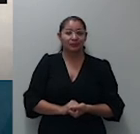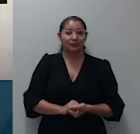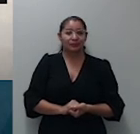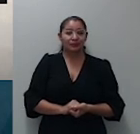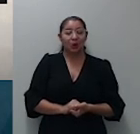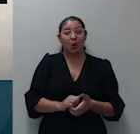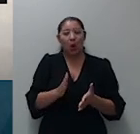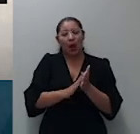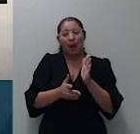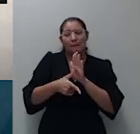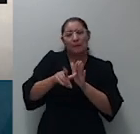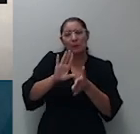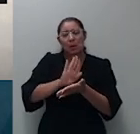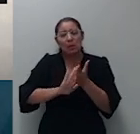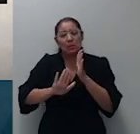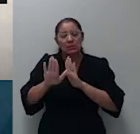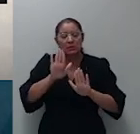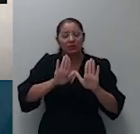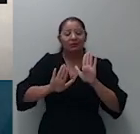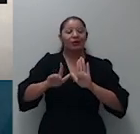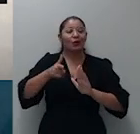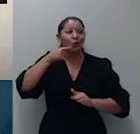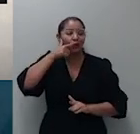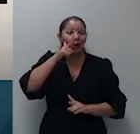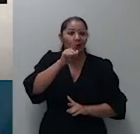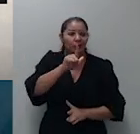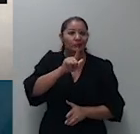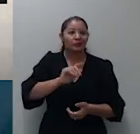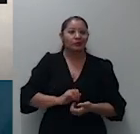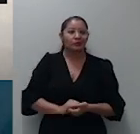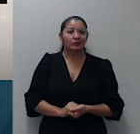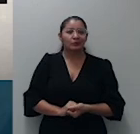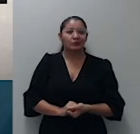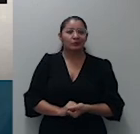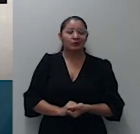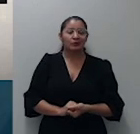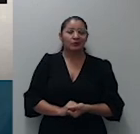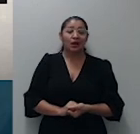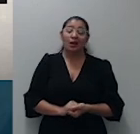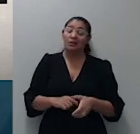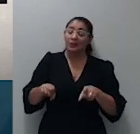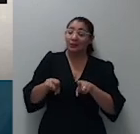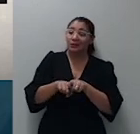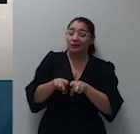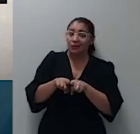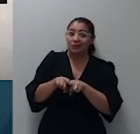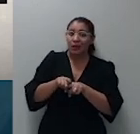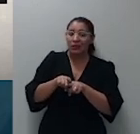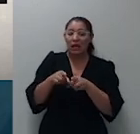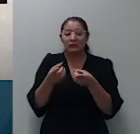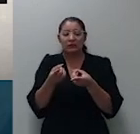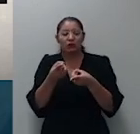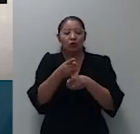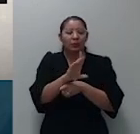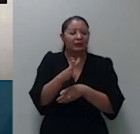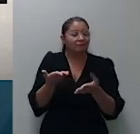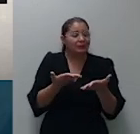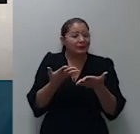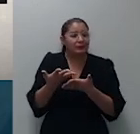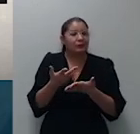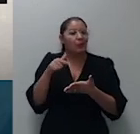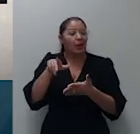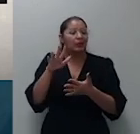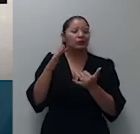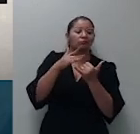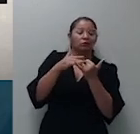mas conseguimos vencer a pauta de hoje a despeito também das adversidades que tivemos do ponto de vista técnico